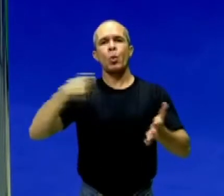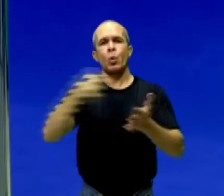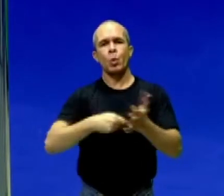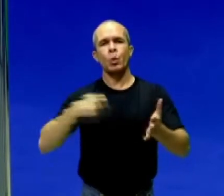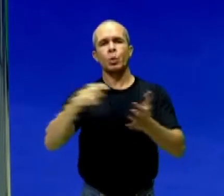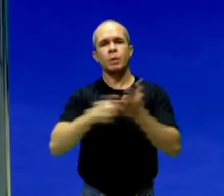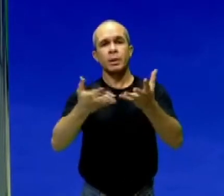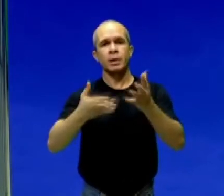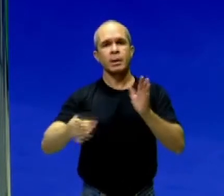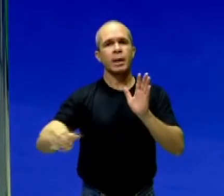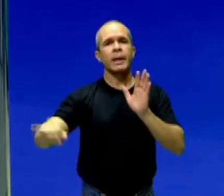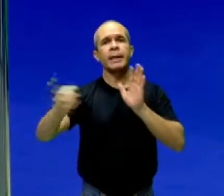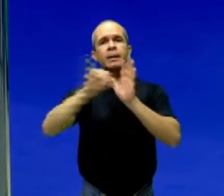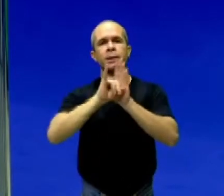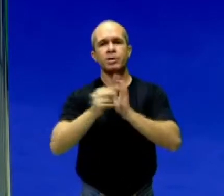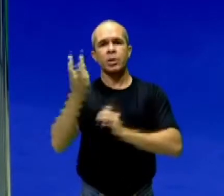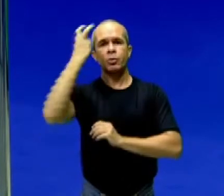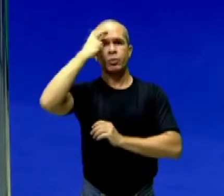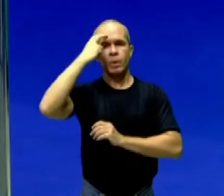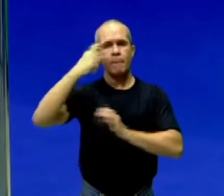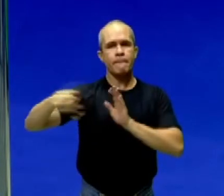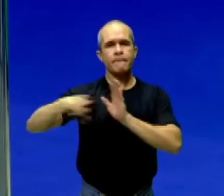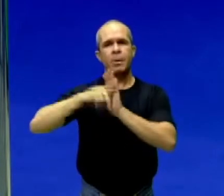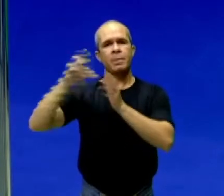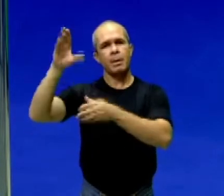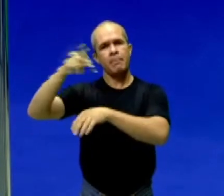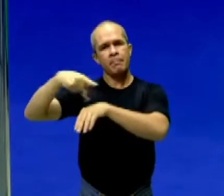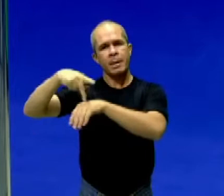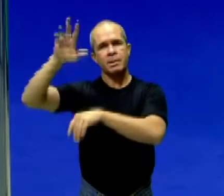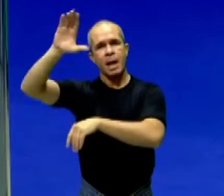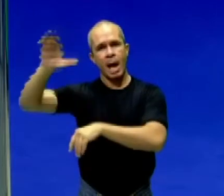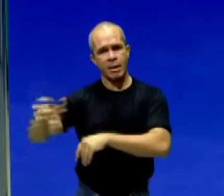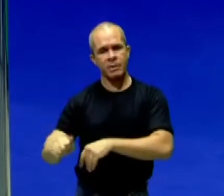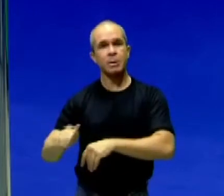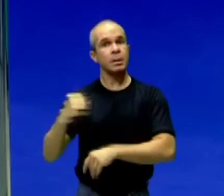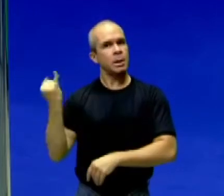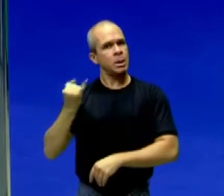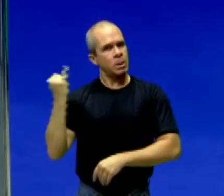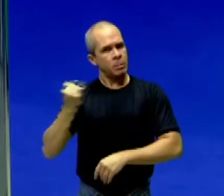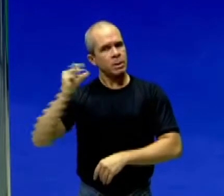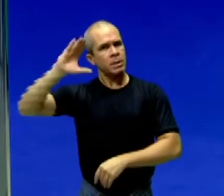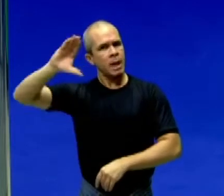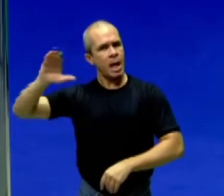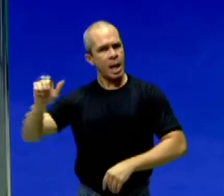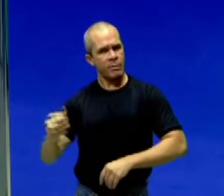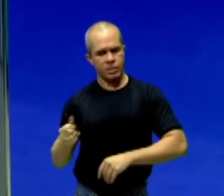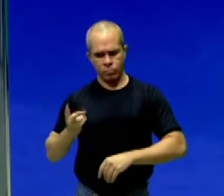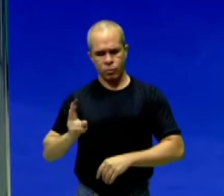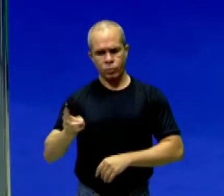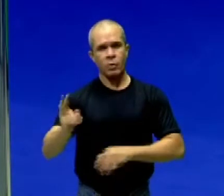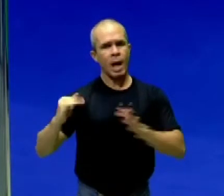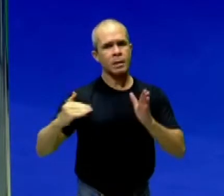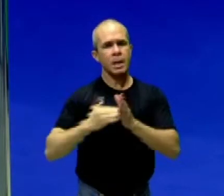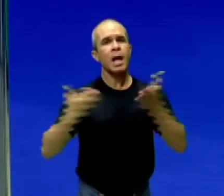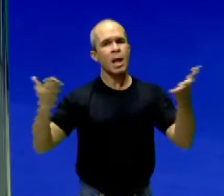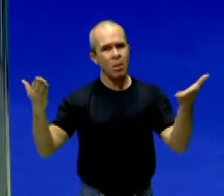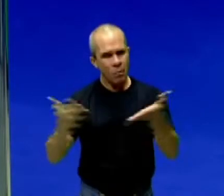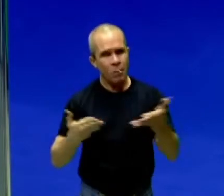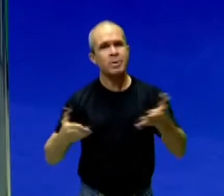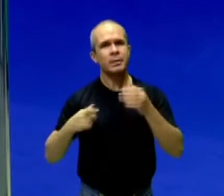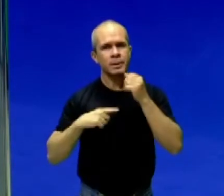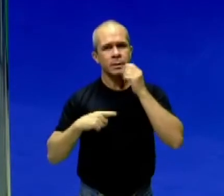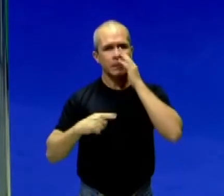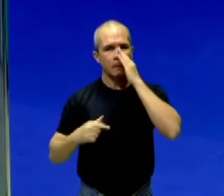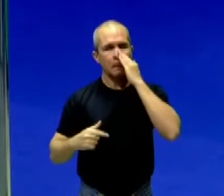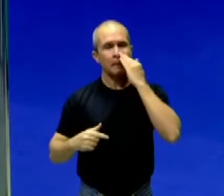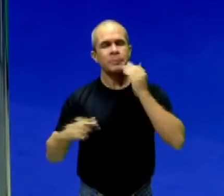identidade cultural, identidade africana. E foi tão positiva essa resistência que até os dias atuais tem